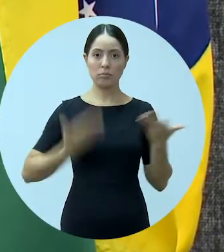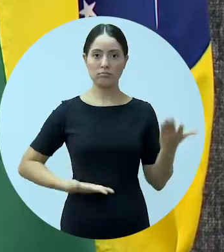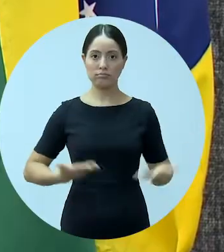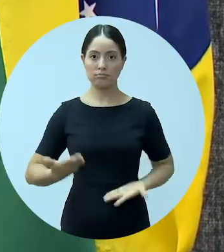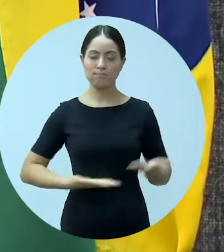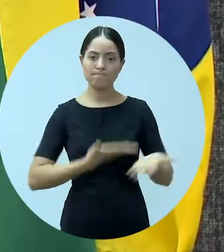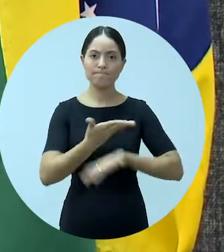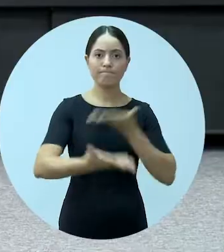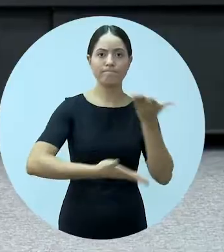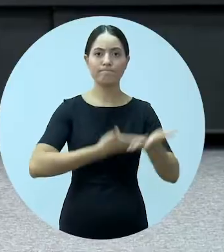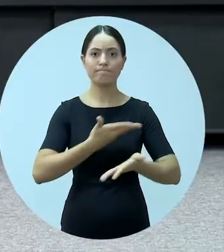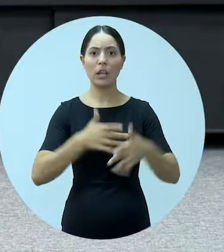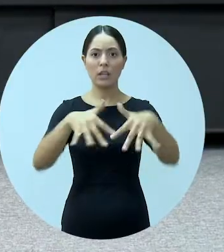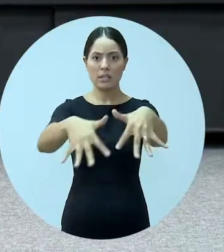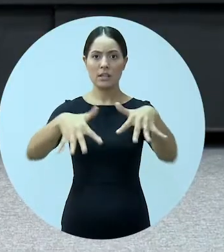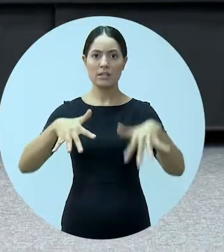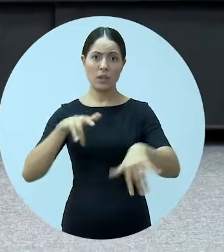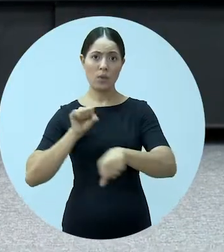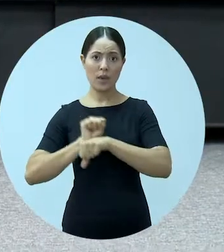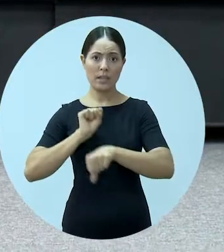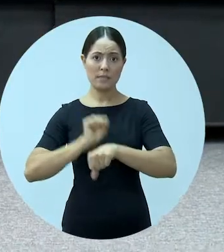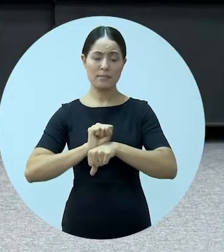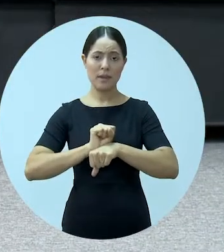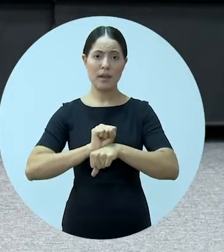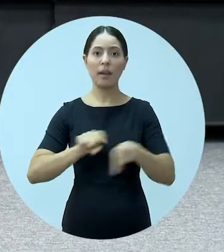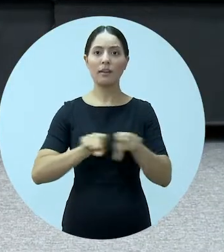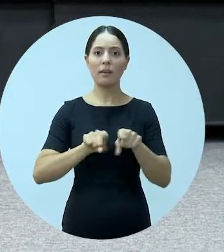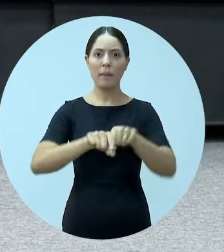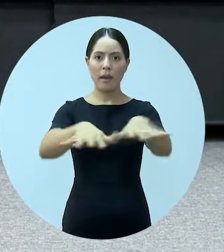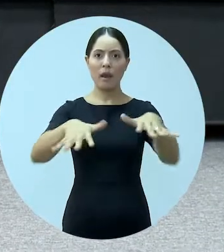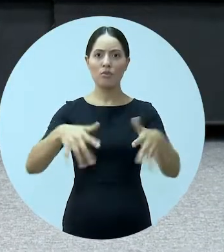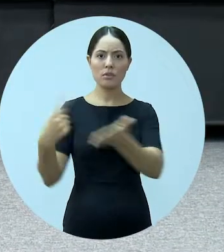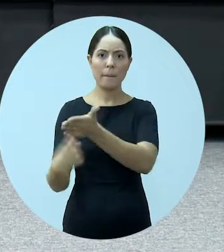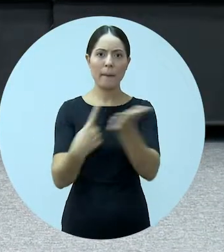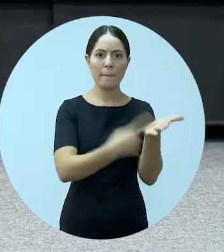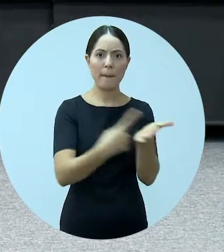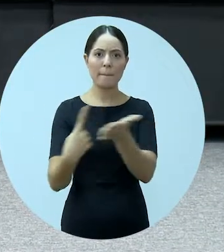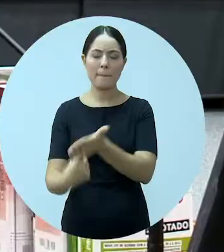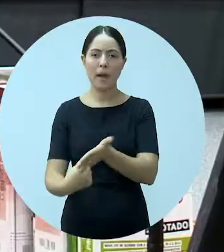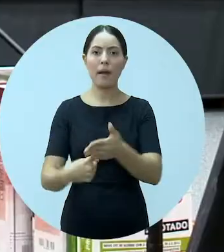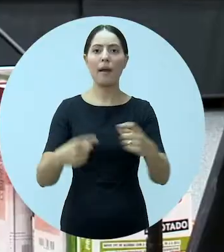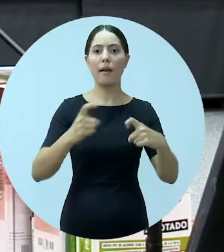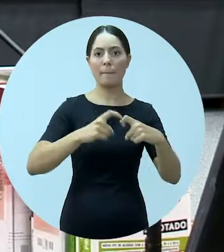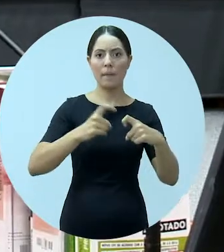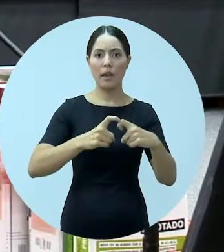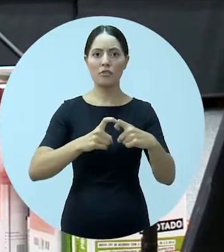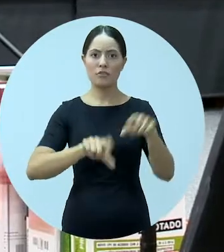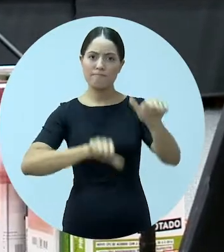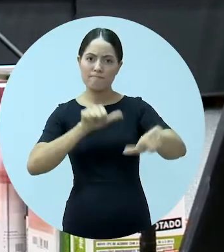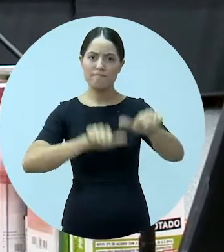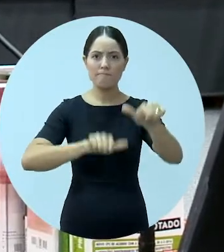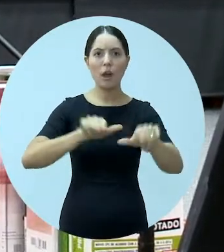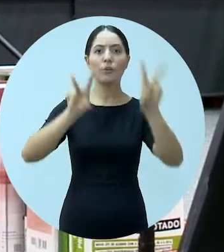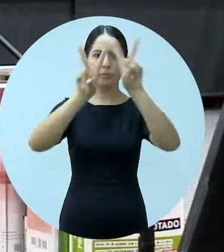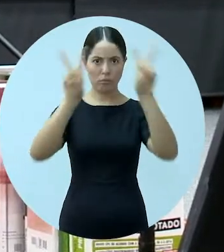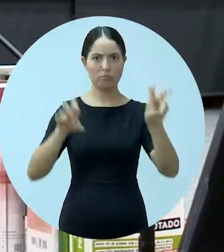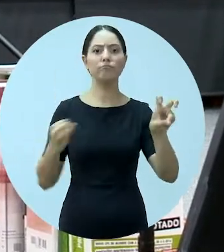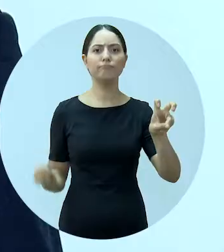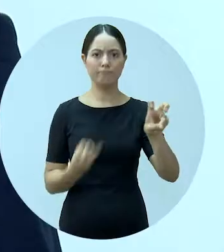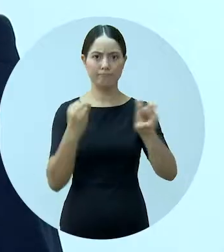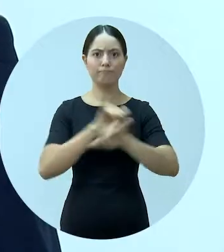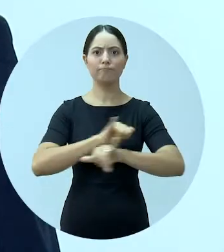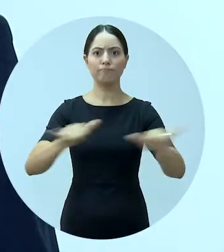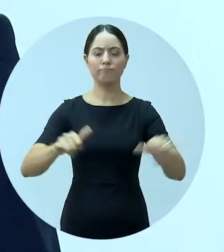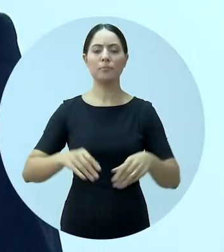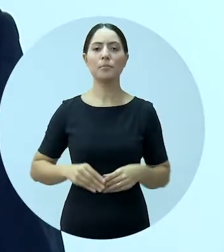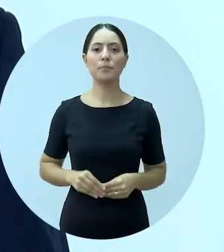prazos de audiências, sessões de julgamentos, audiências de conciliação e perícias médicas foram alguns dos temas abordados.